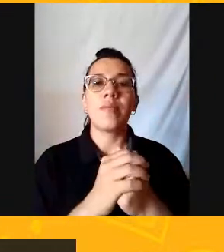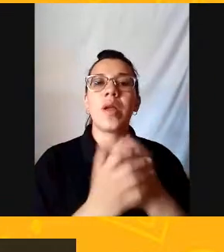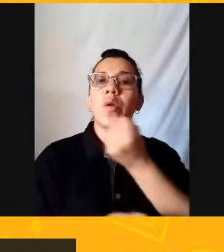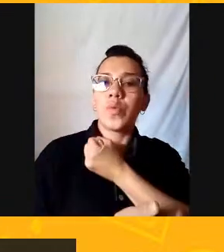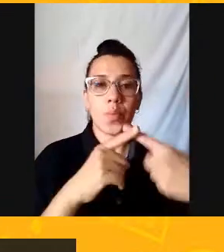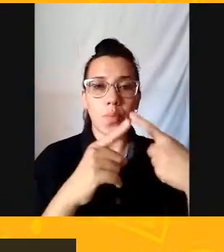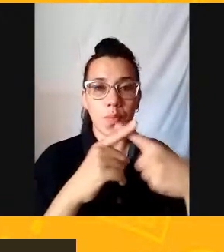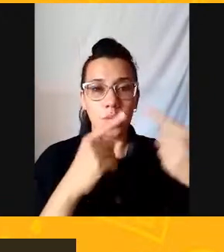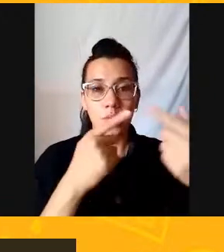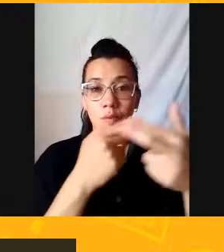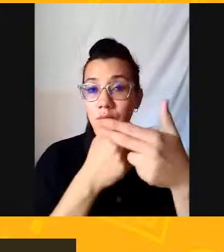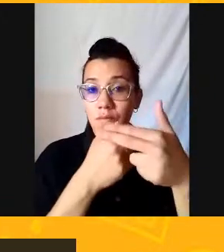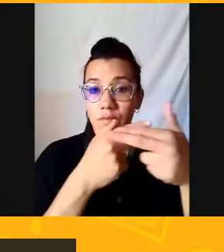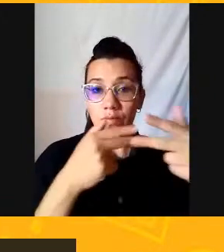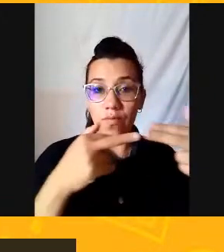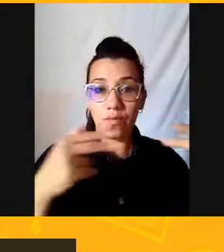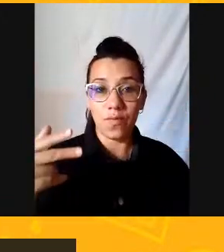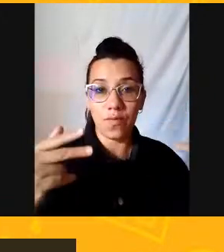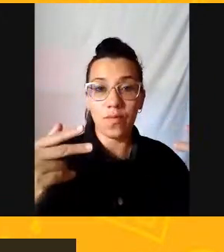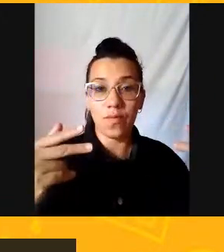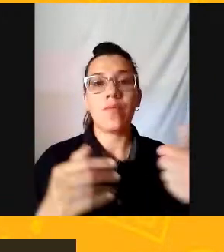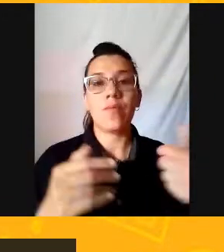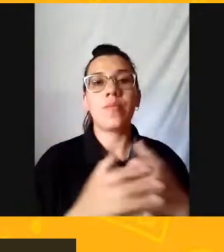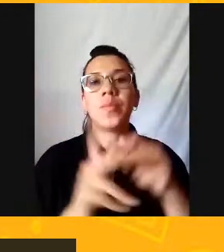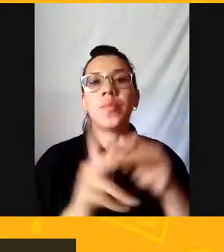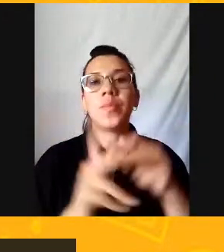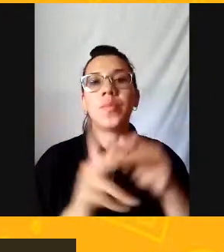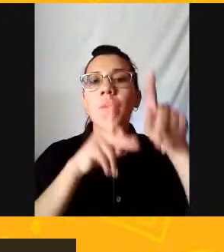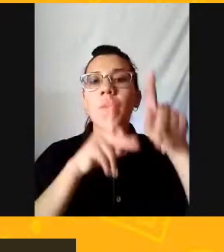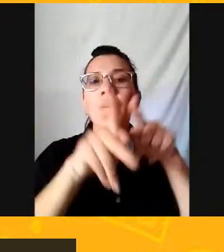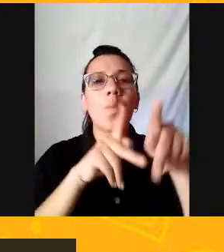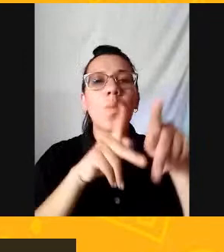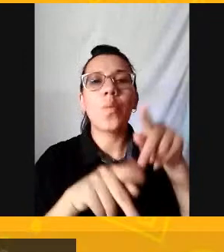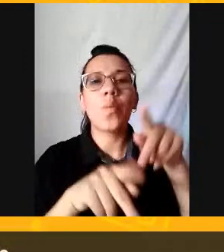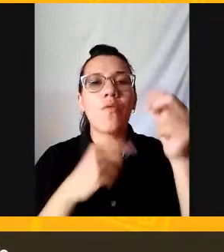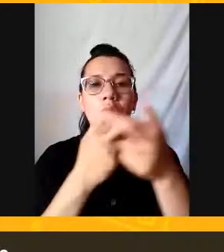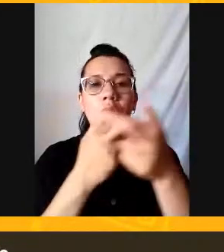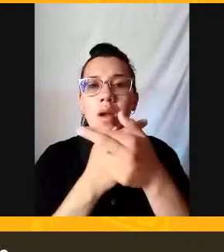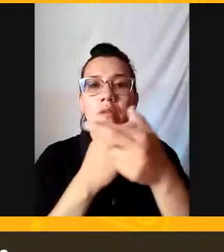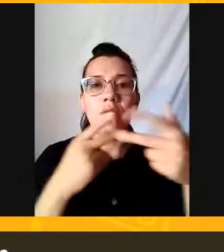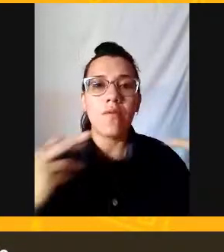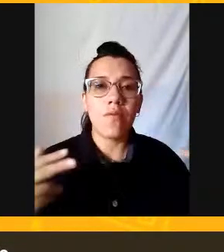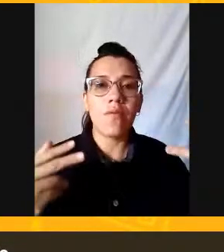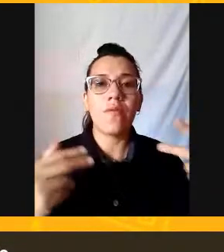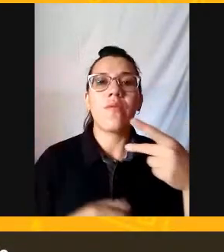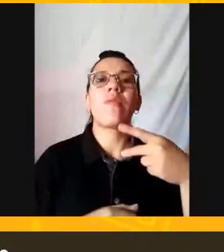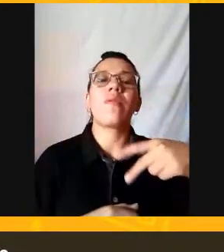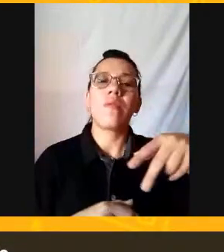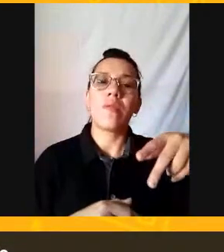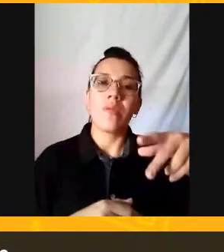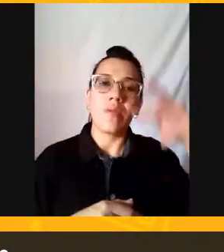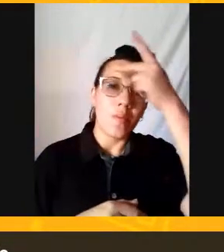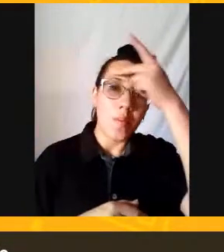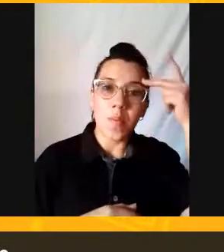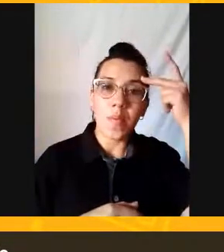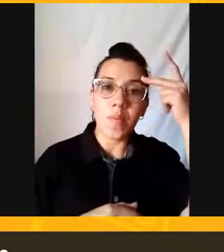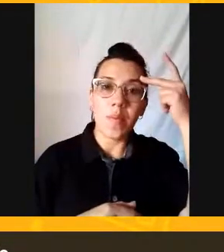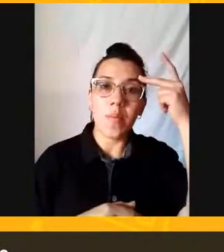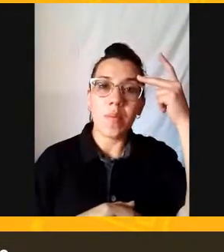significa Que vai dizer Que o povo Bateram palmas Para a gramática Normativa Ela diz Que o povo Bateu palmas